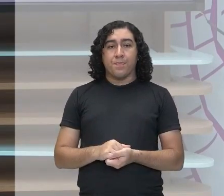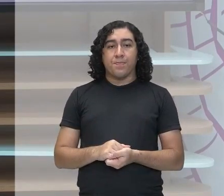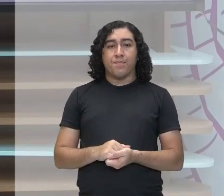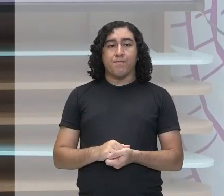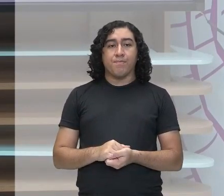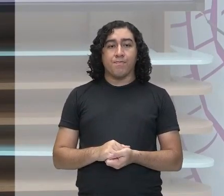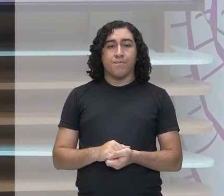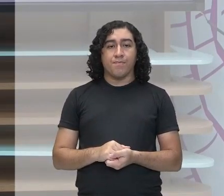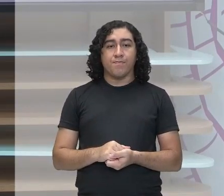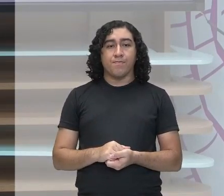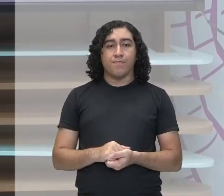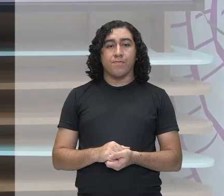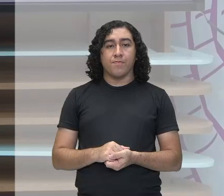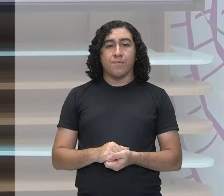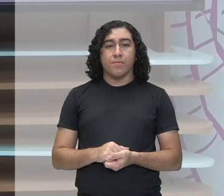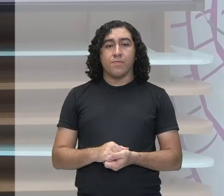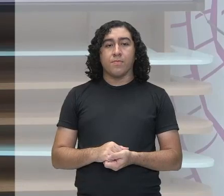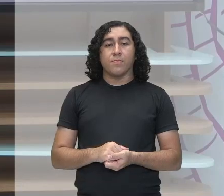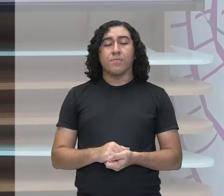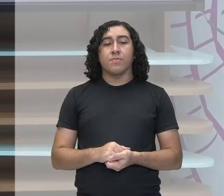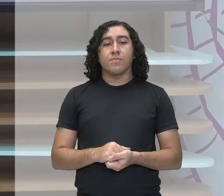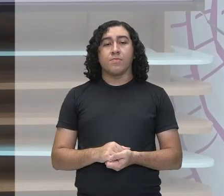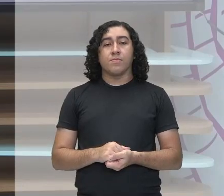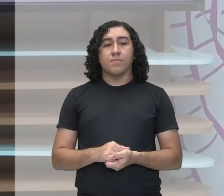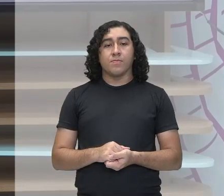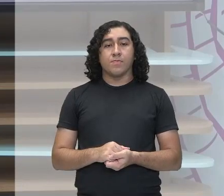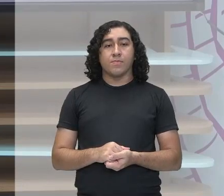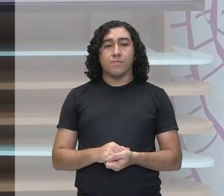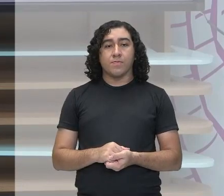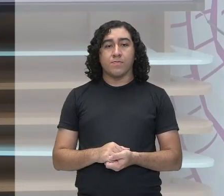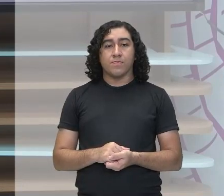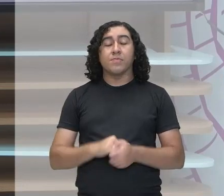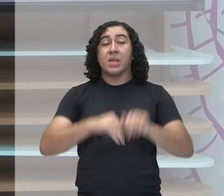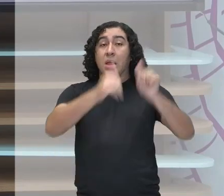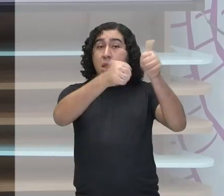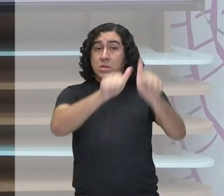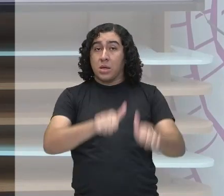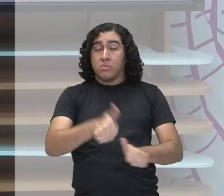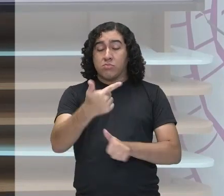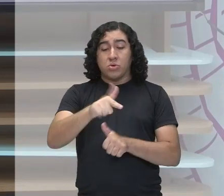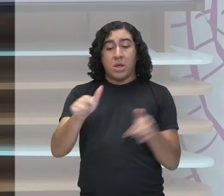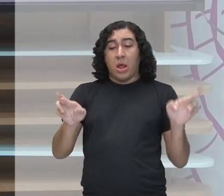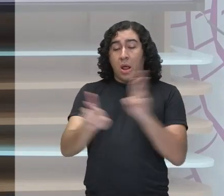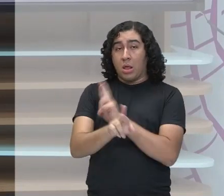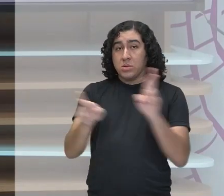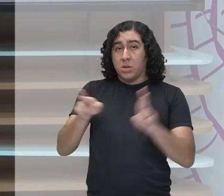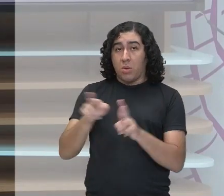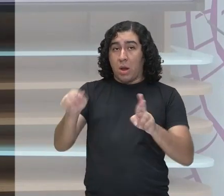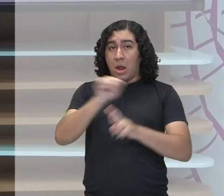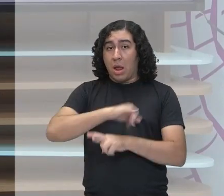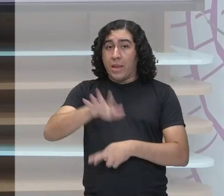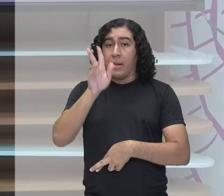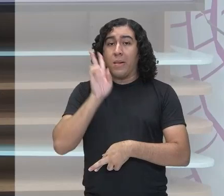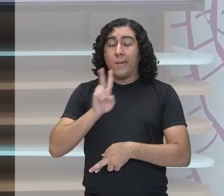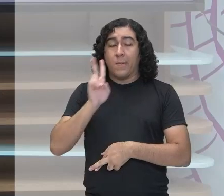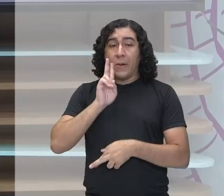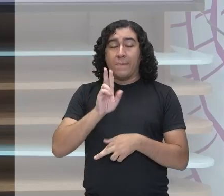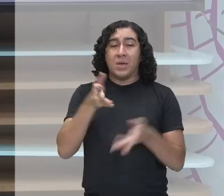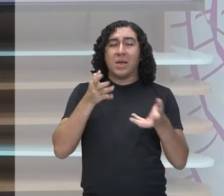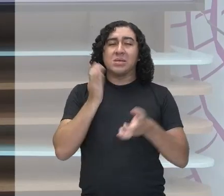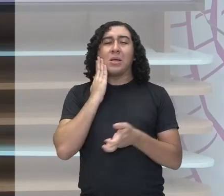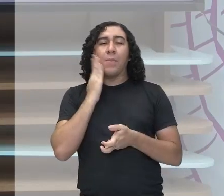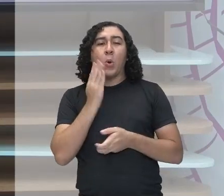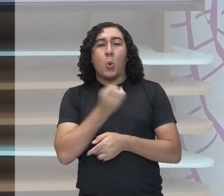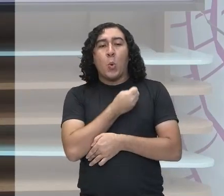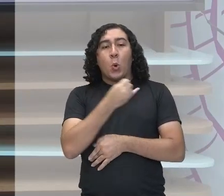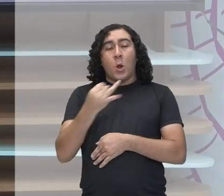analisando já na leitura, a gente não está relacionando com área. A gente quer saber, nós queremos saber quanto que foi